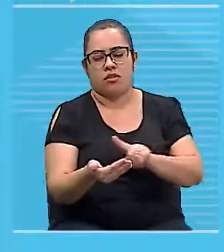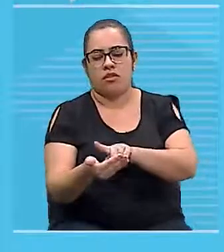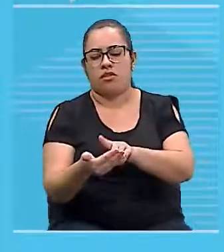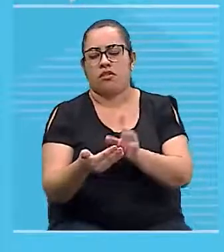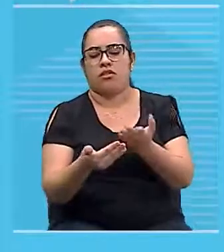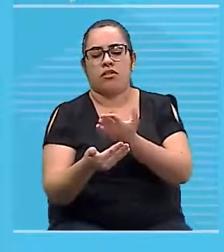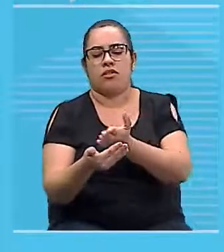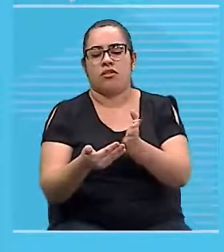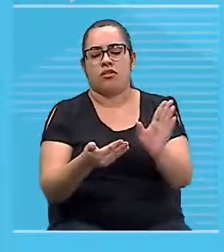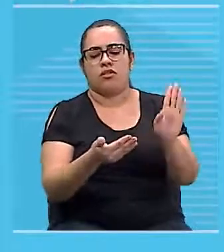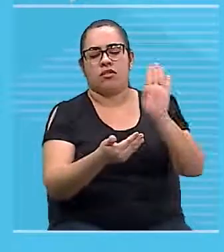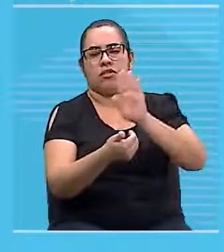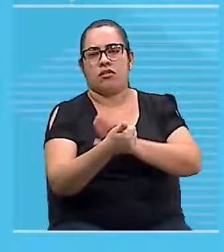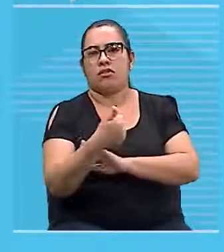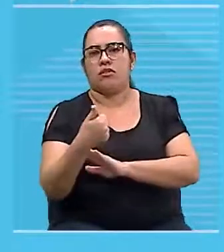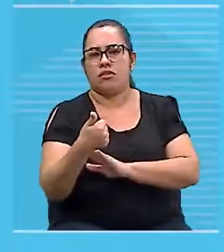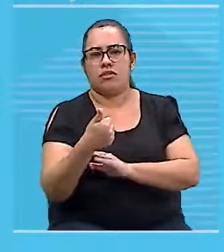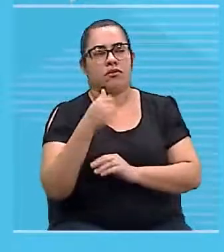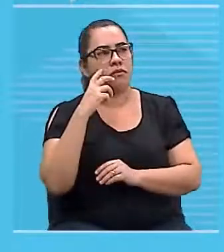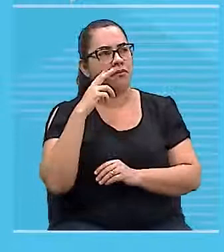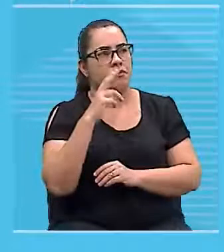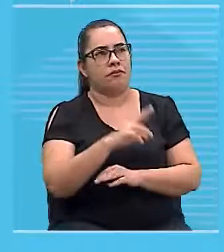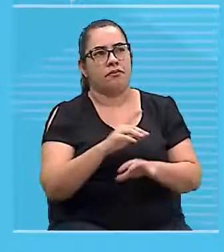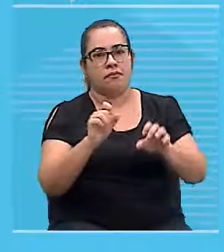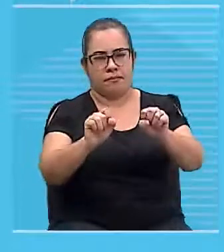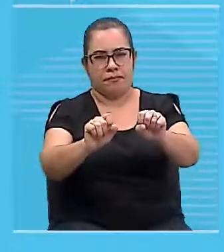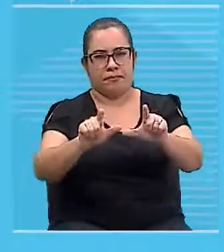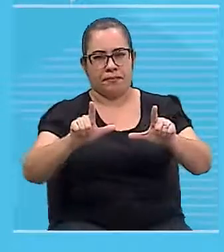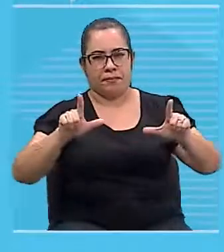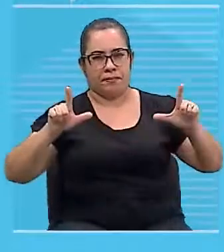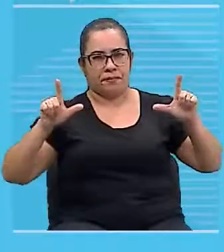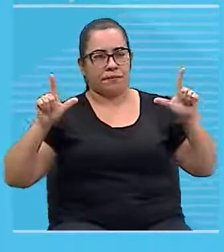me ajudar de novo? Aquele zoom, aquele close.